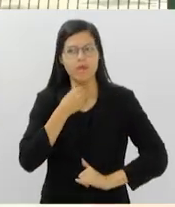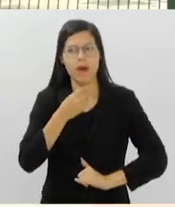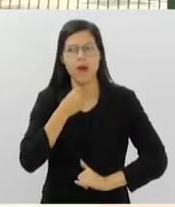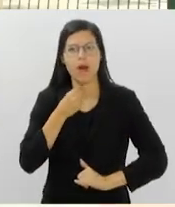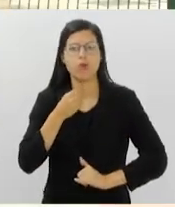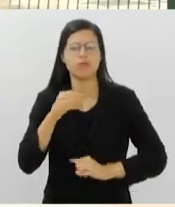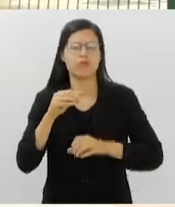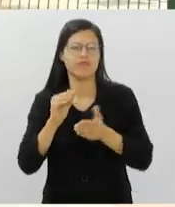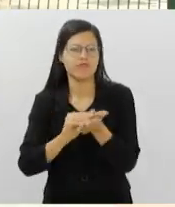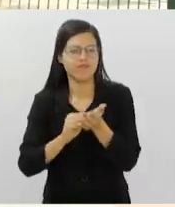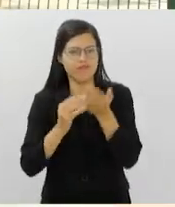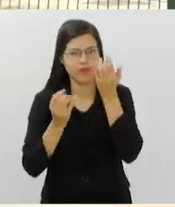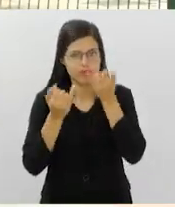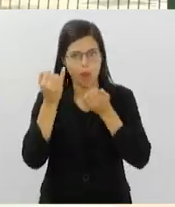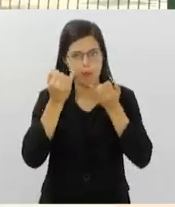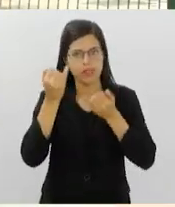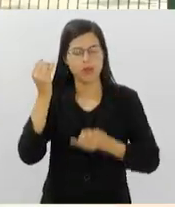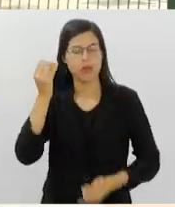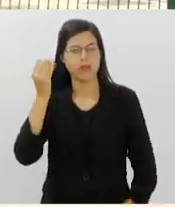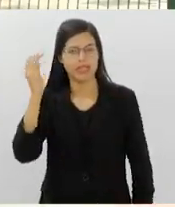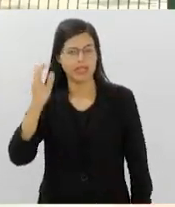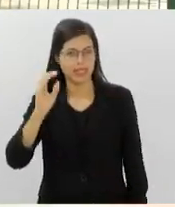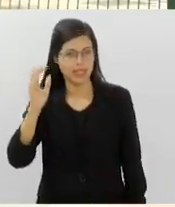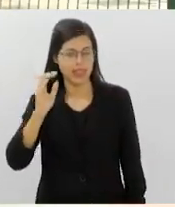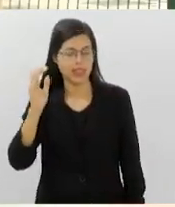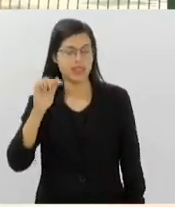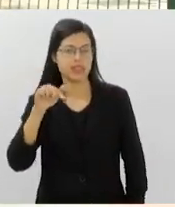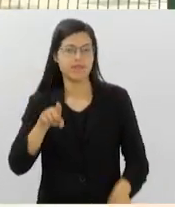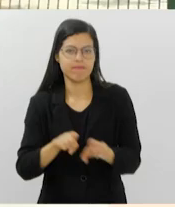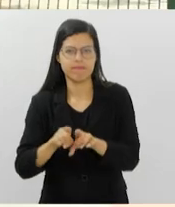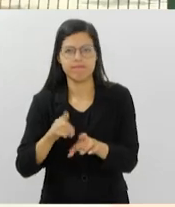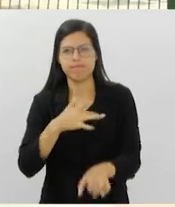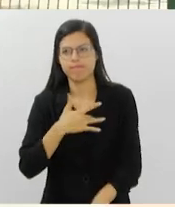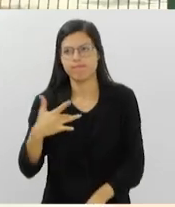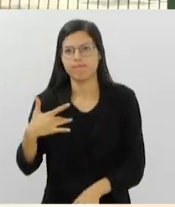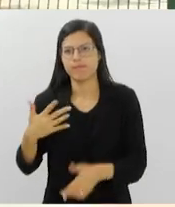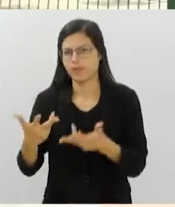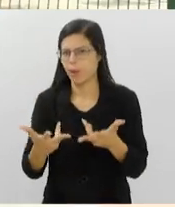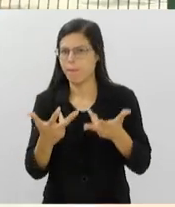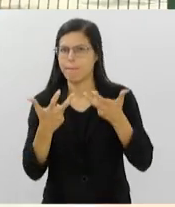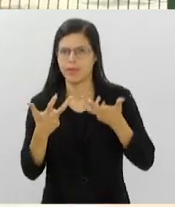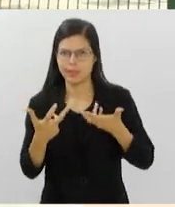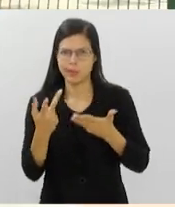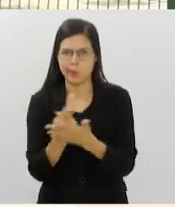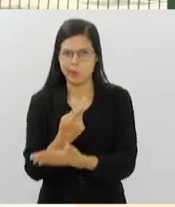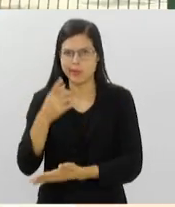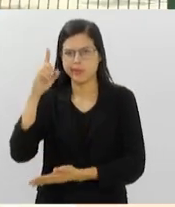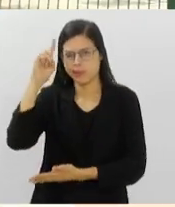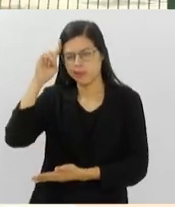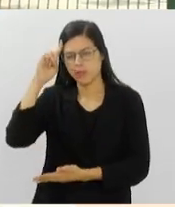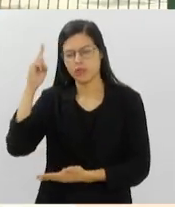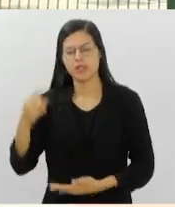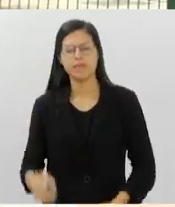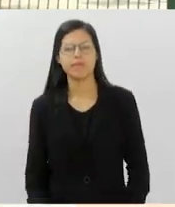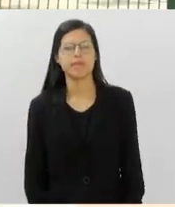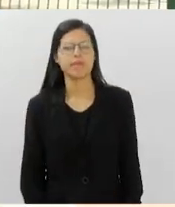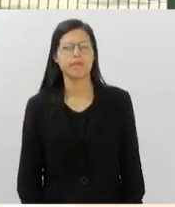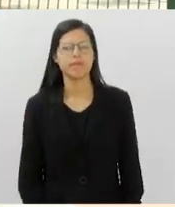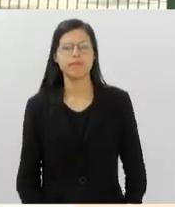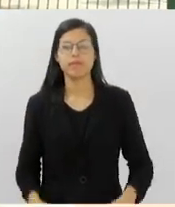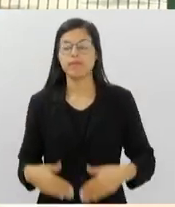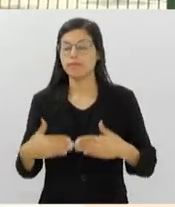desinformação em saúde, que a gente tem visto cada vez mais crescente no nosso dia a dia. Quais têm sido as principais